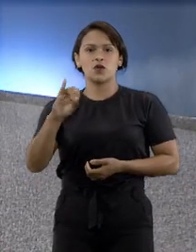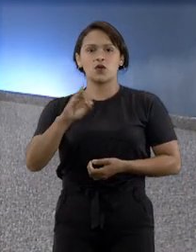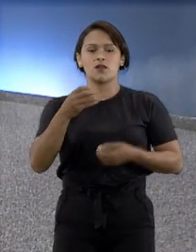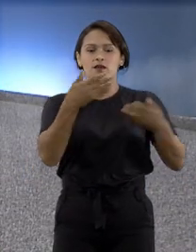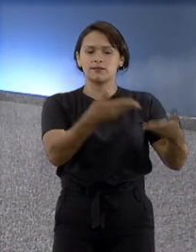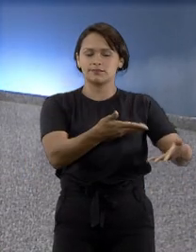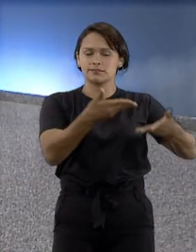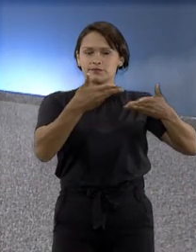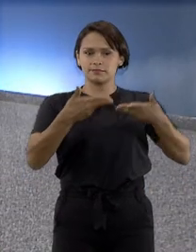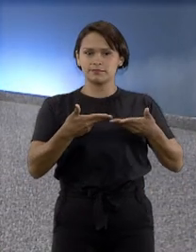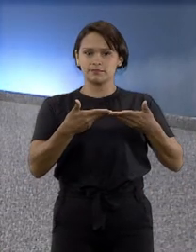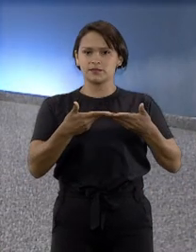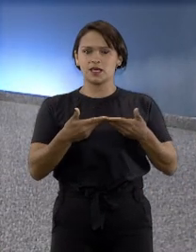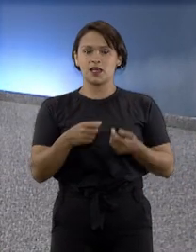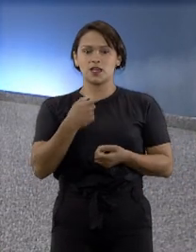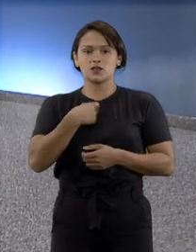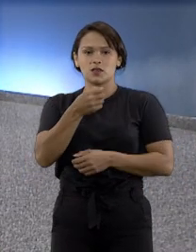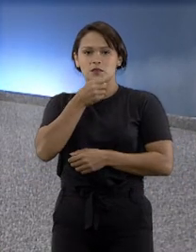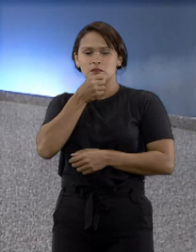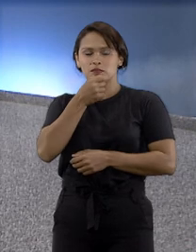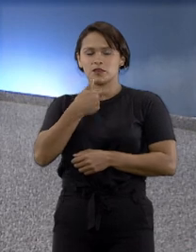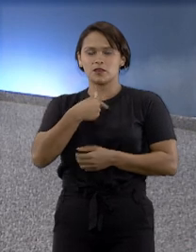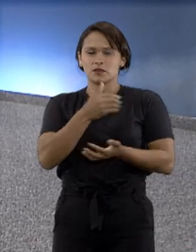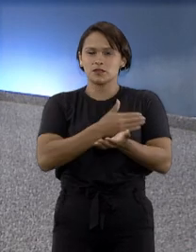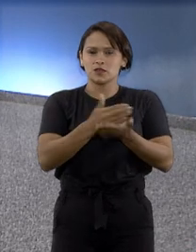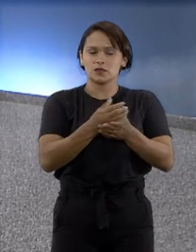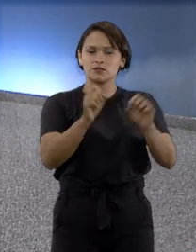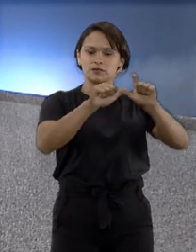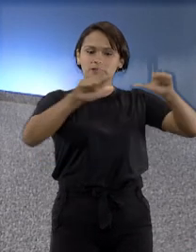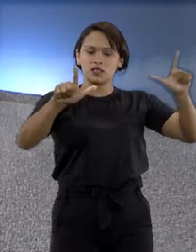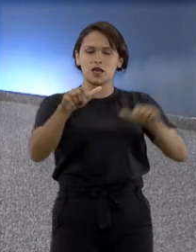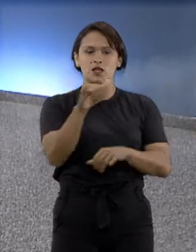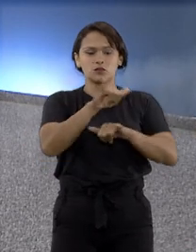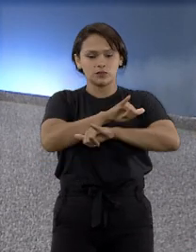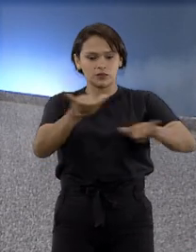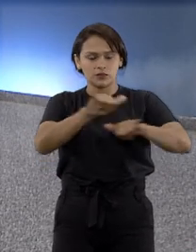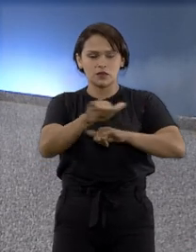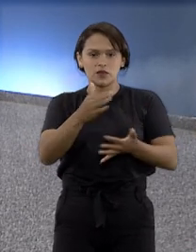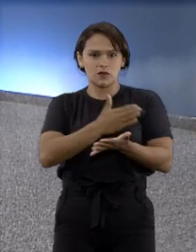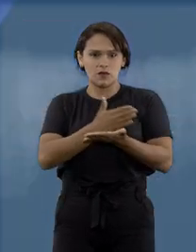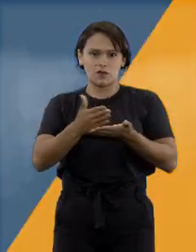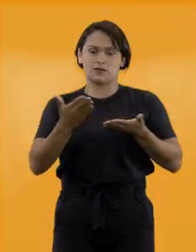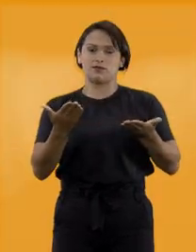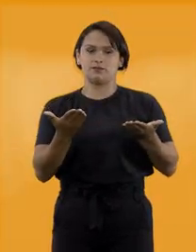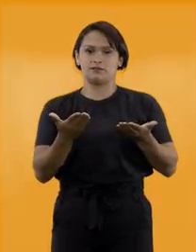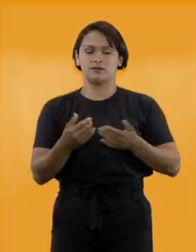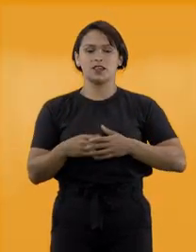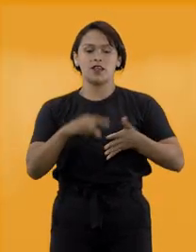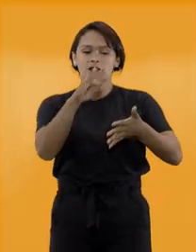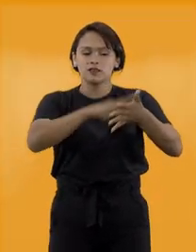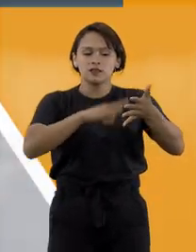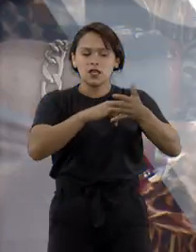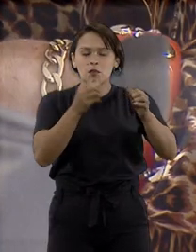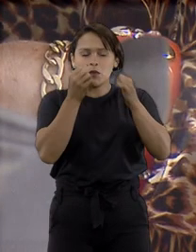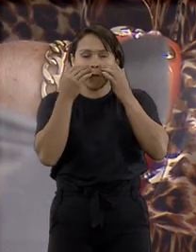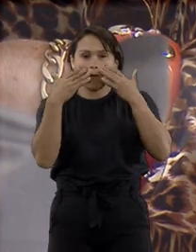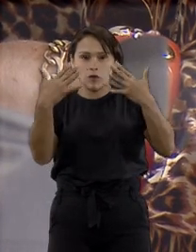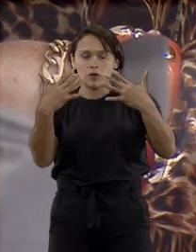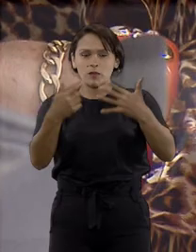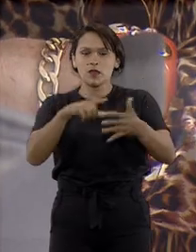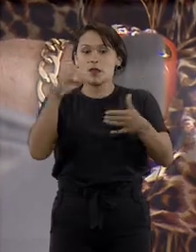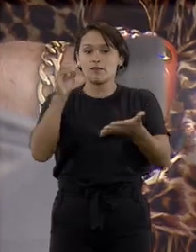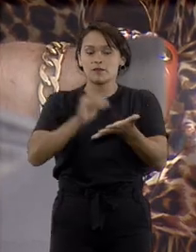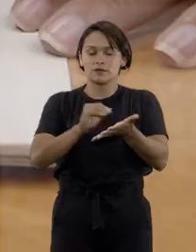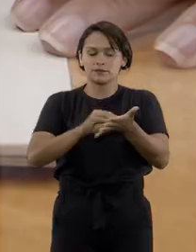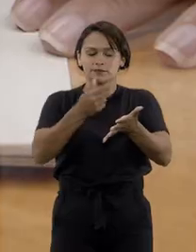Olá, seja muito bem-vindo. Eu sou Kátia Gomes e o STJ Notícias está no ar. Testamento público que